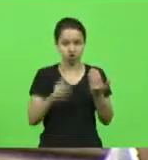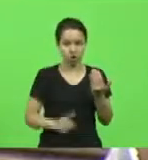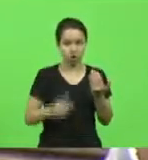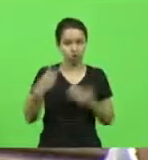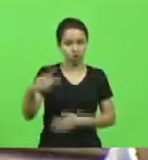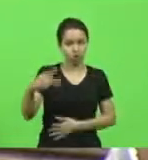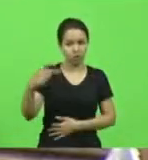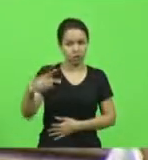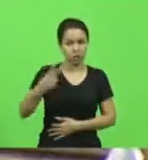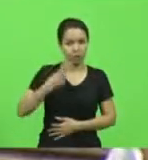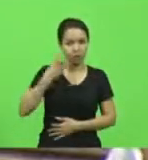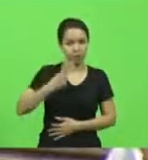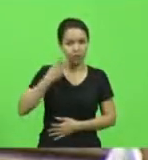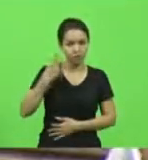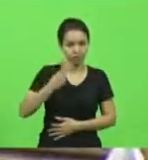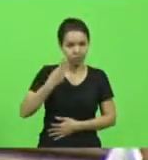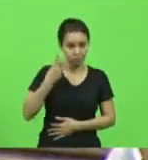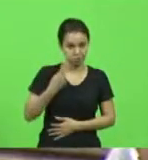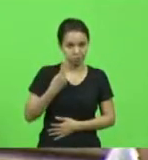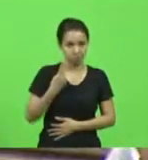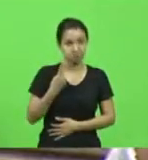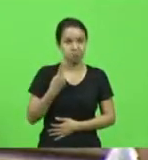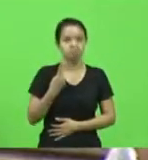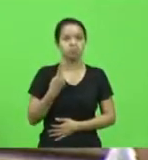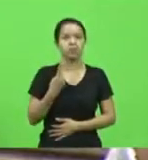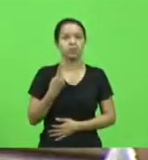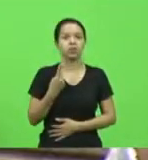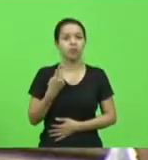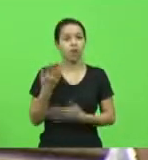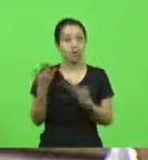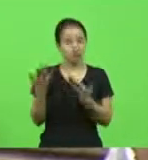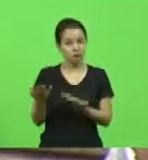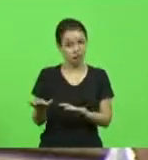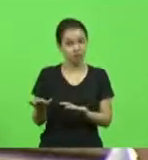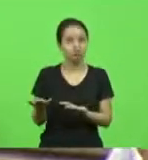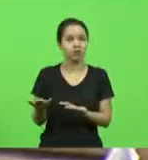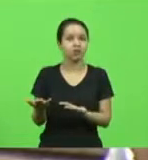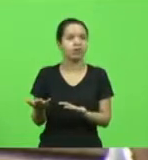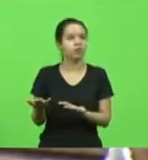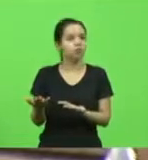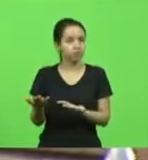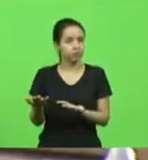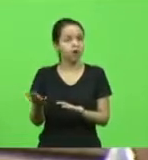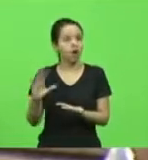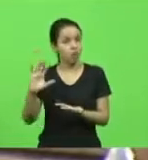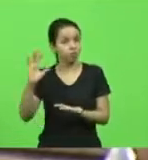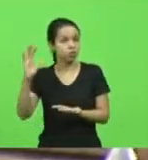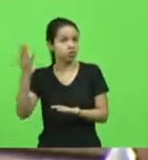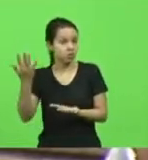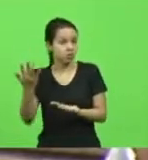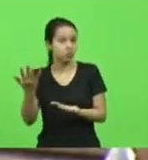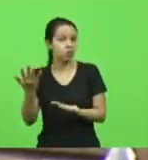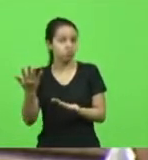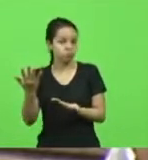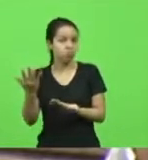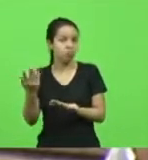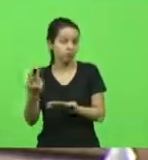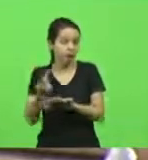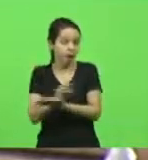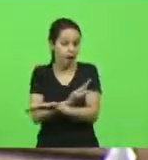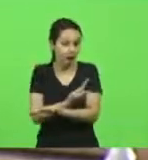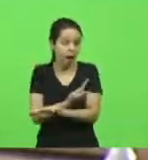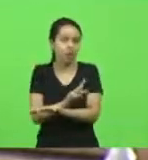que foi, de forma errônea, interpretada ou não